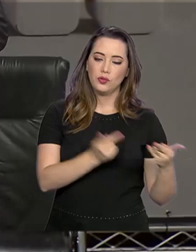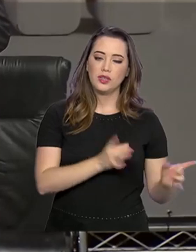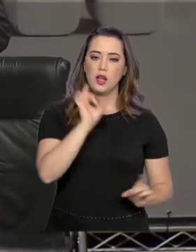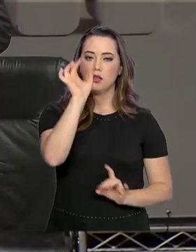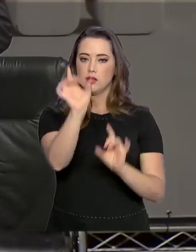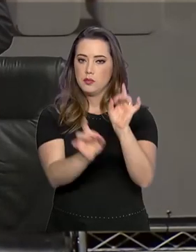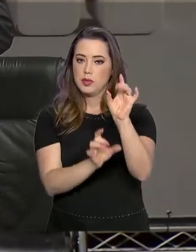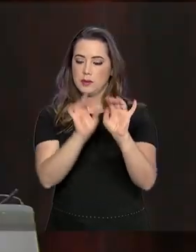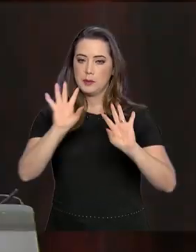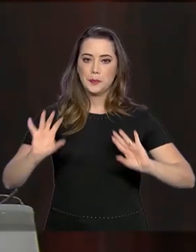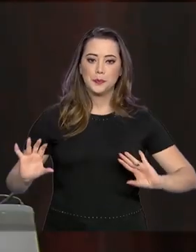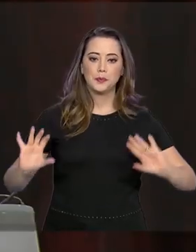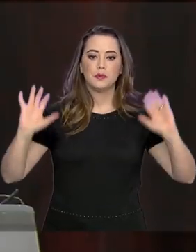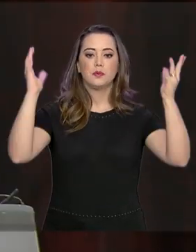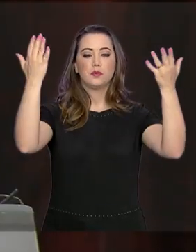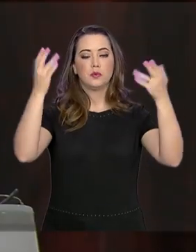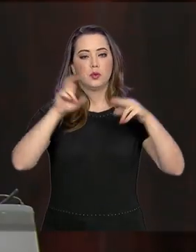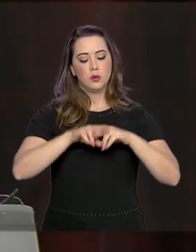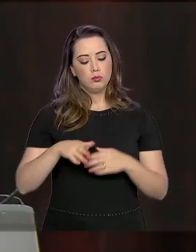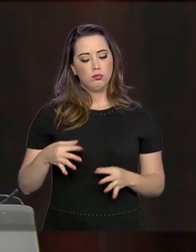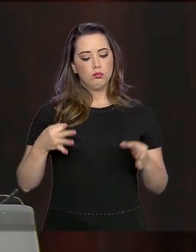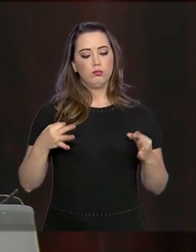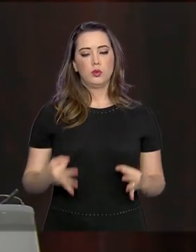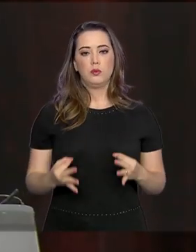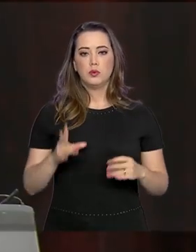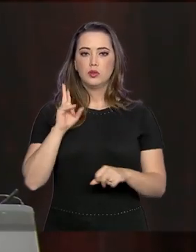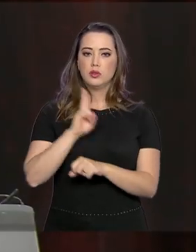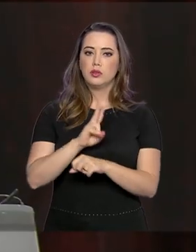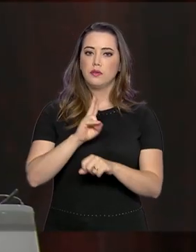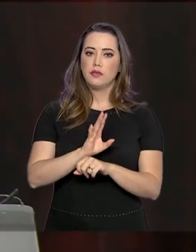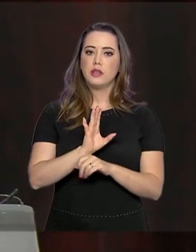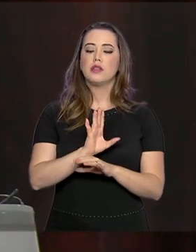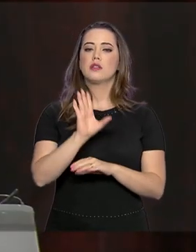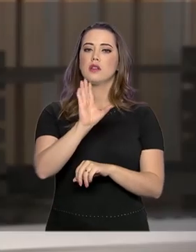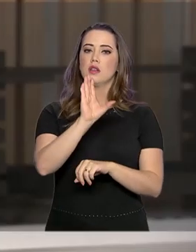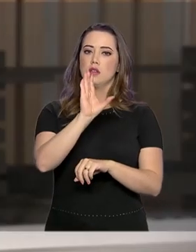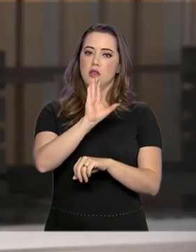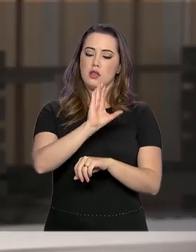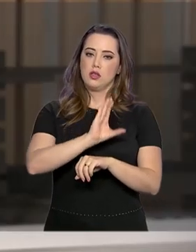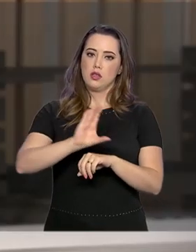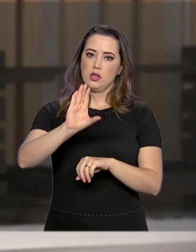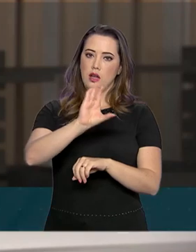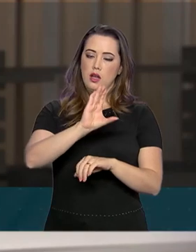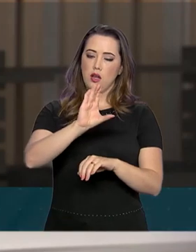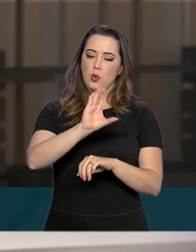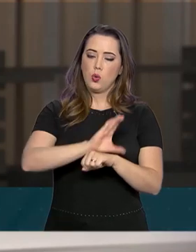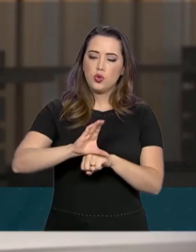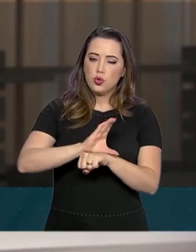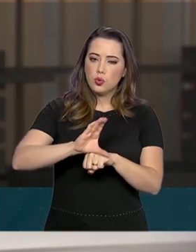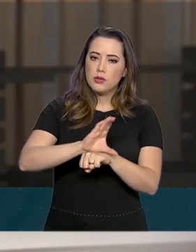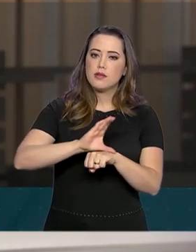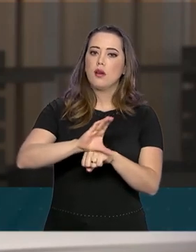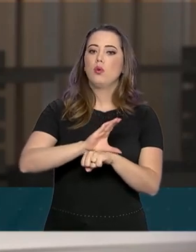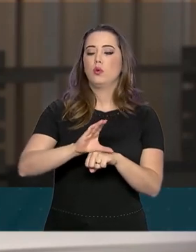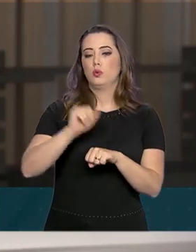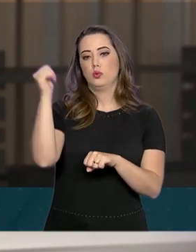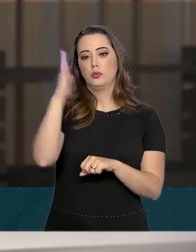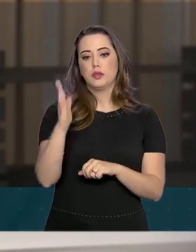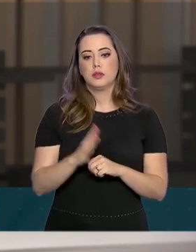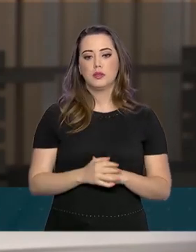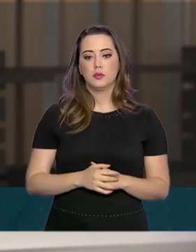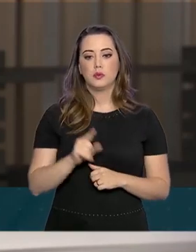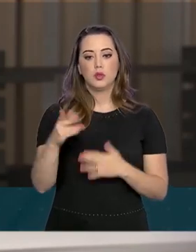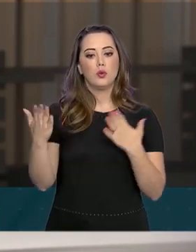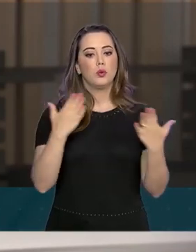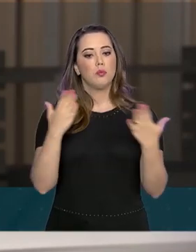especial da cerimônia pela postura em defesa da Constituição do país. O vice-presidente fez um balanço do atual cenário